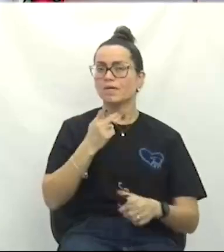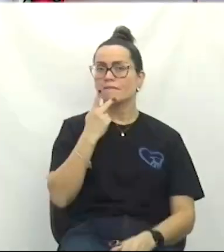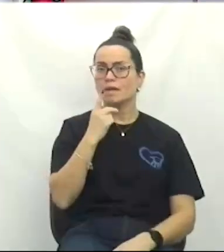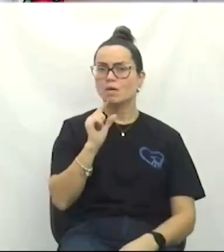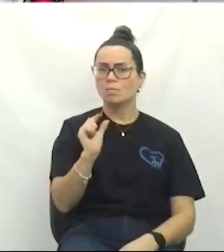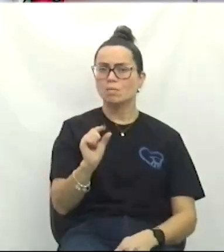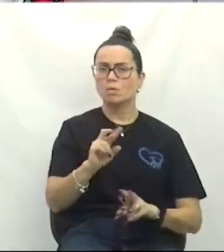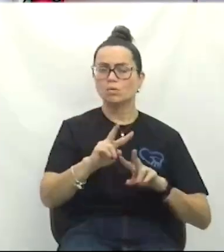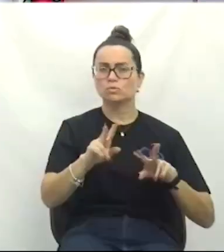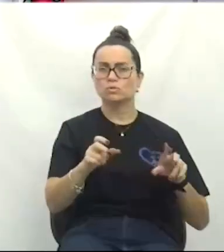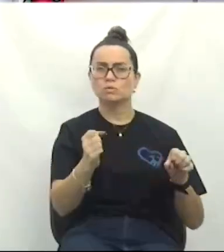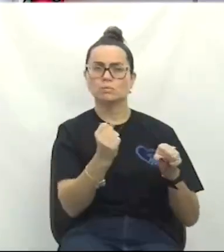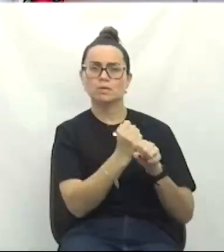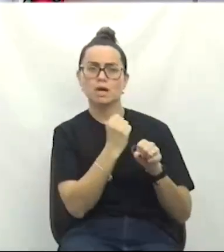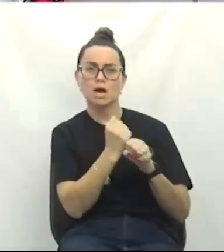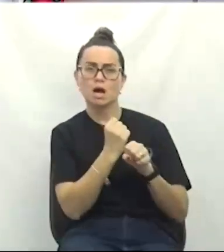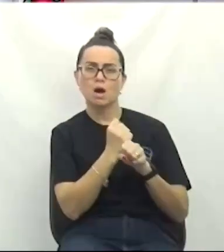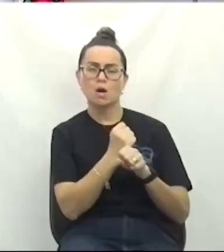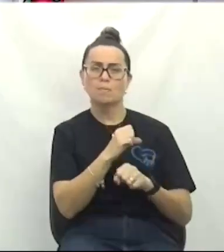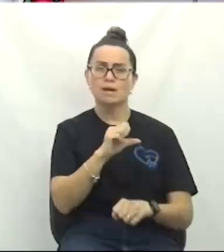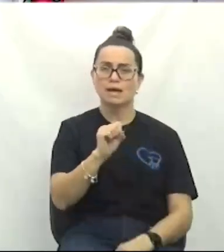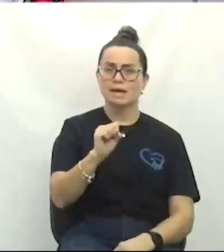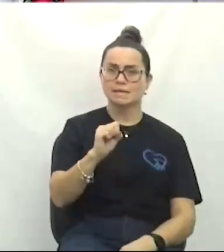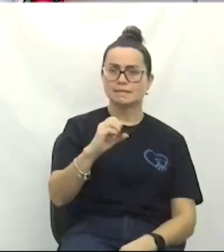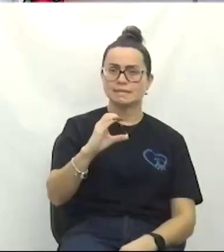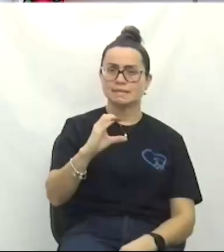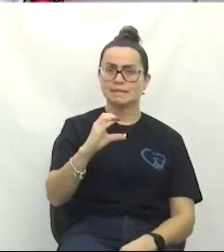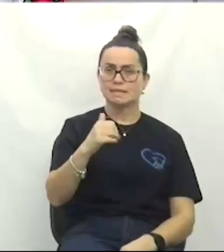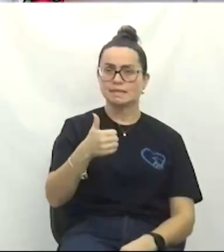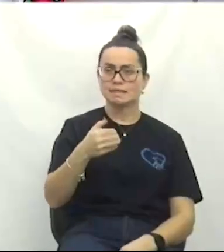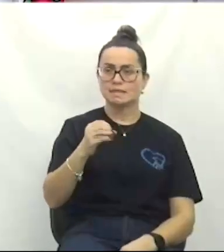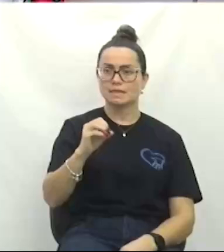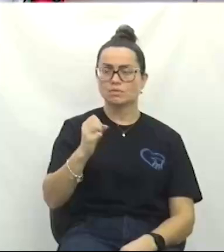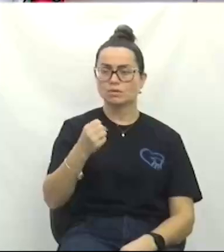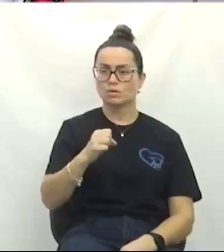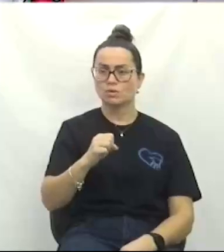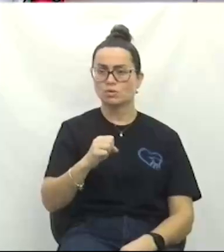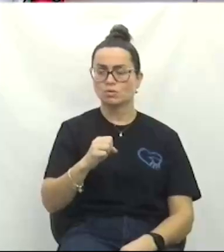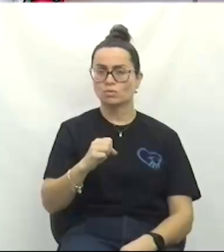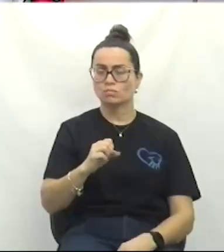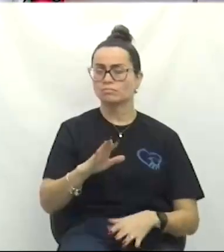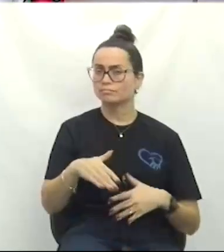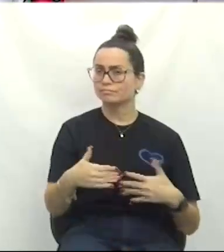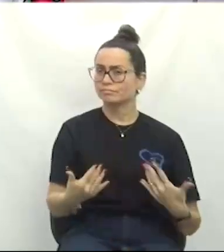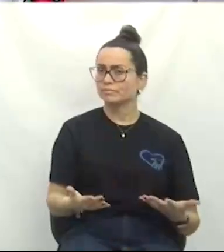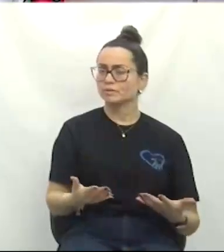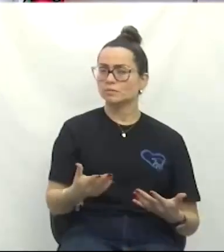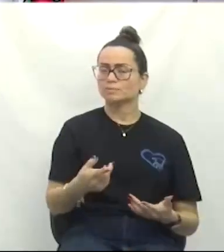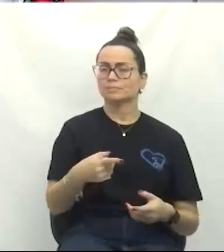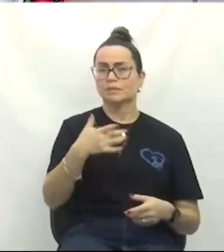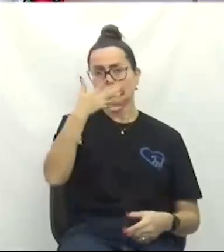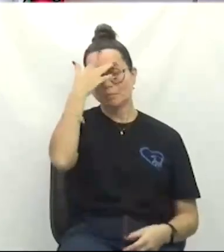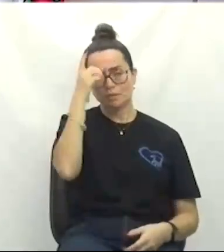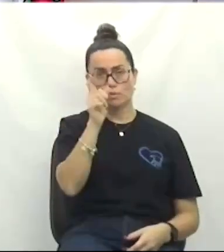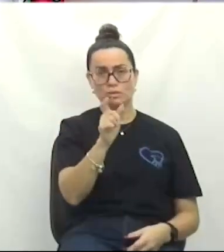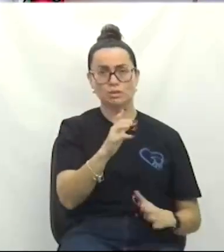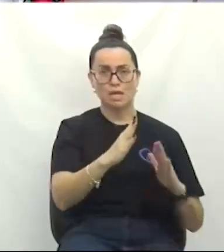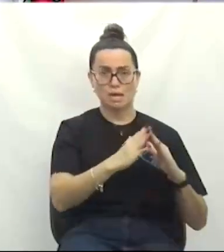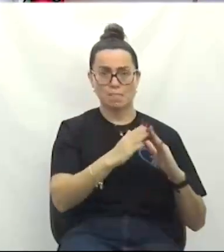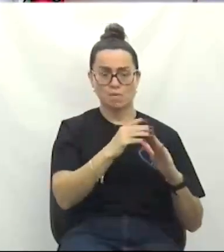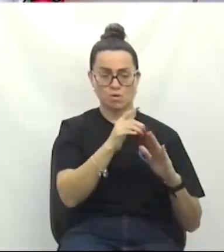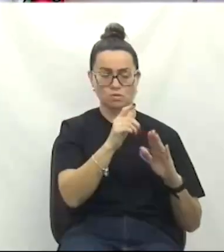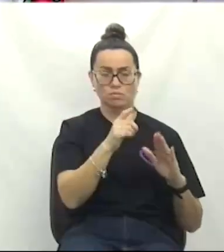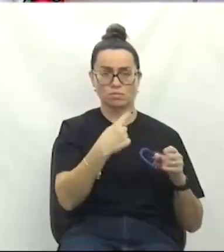obra, SC-108. E, na verdade, os cristiúmenses ainda não têm a